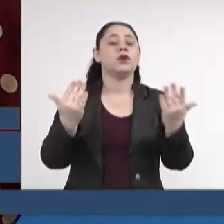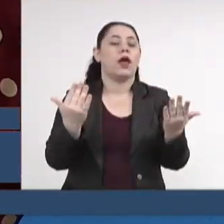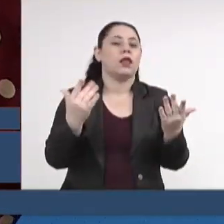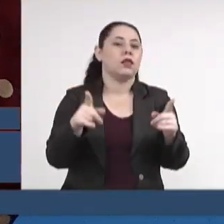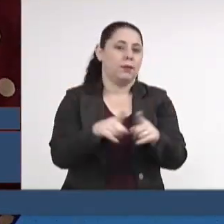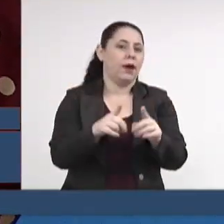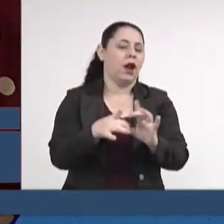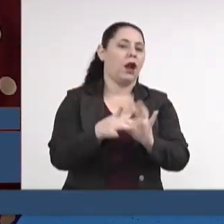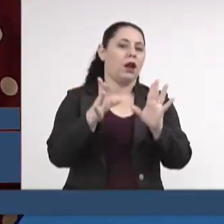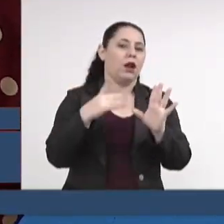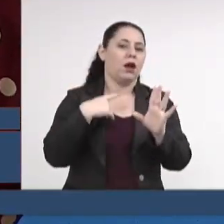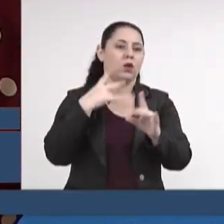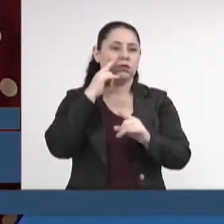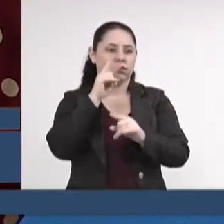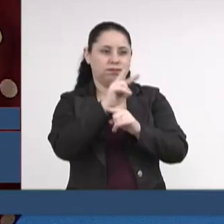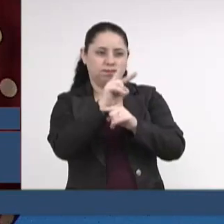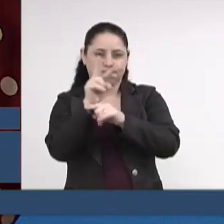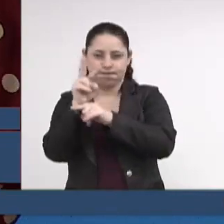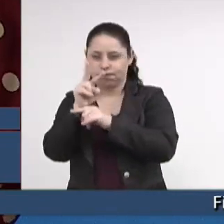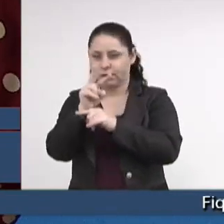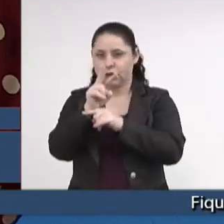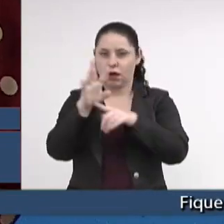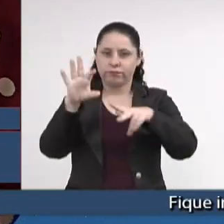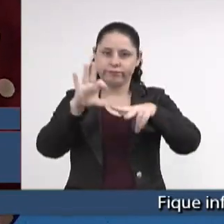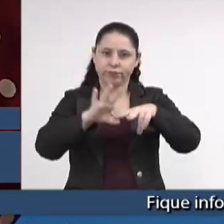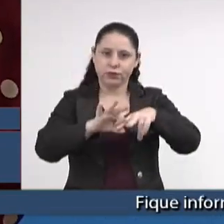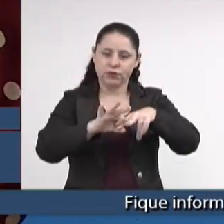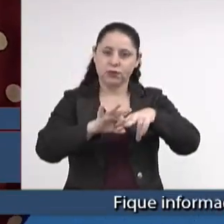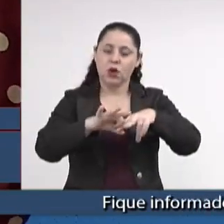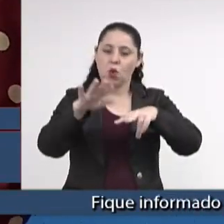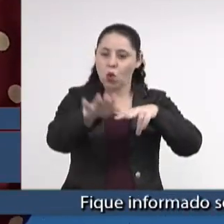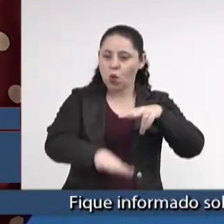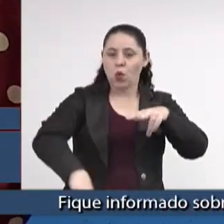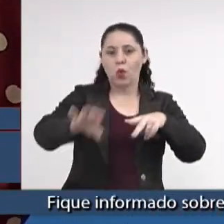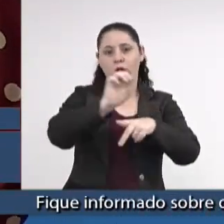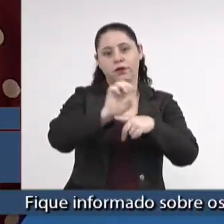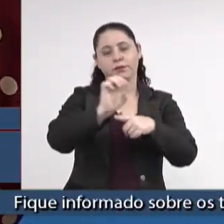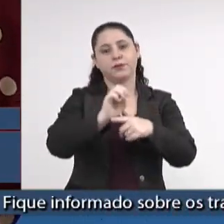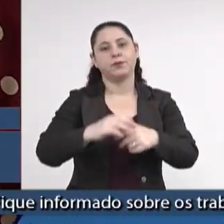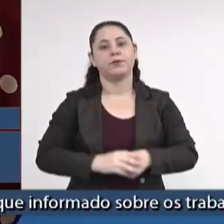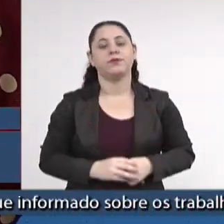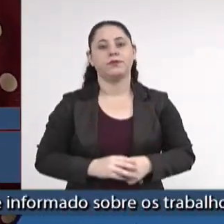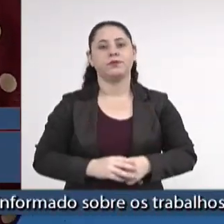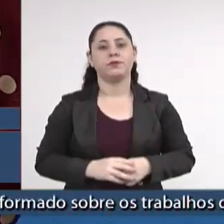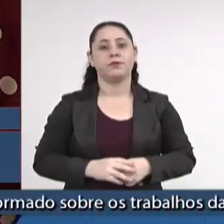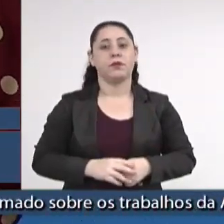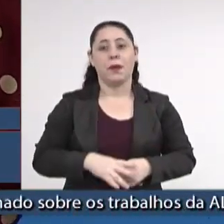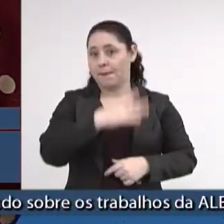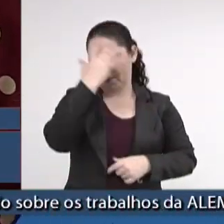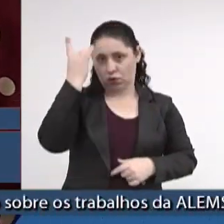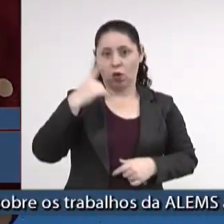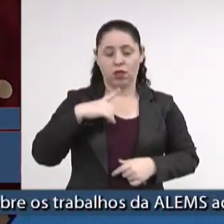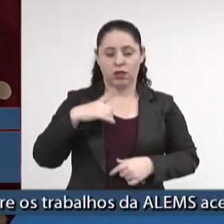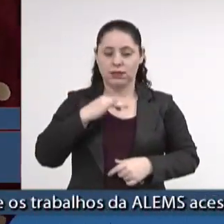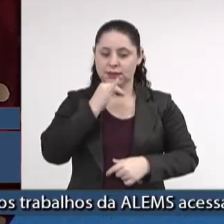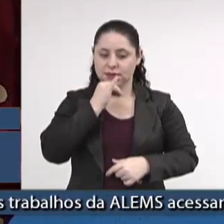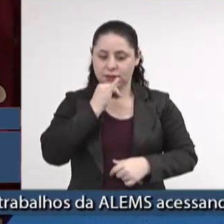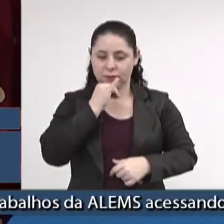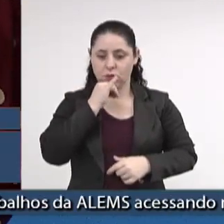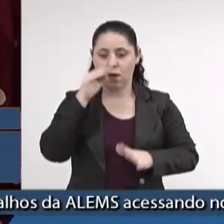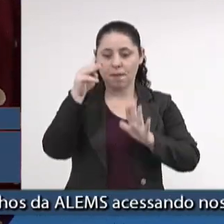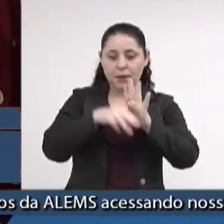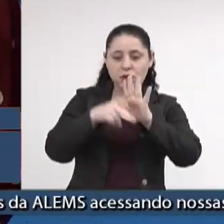também o monitoramento eletrônico em todo o território estadual, aos que estejam cumprindo medidas